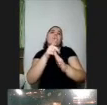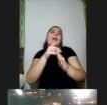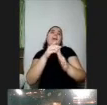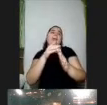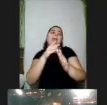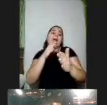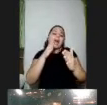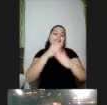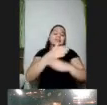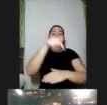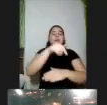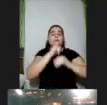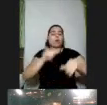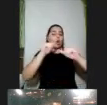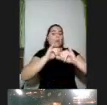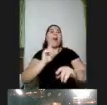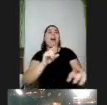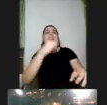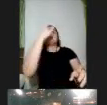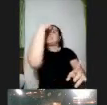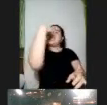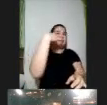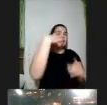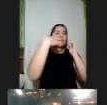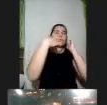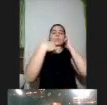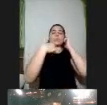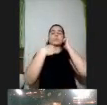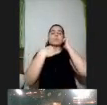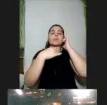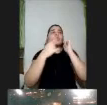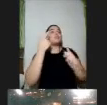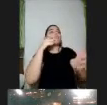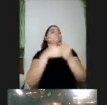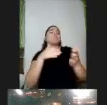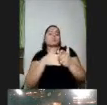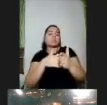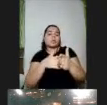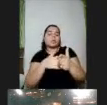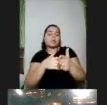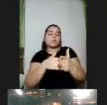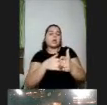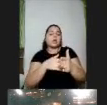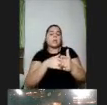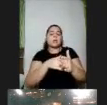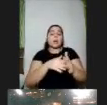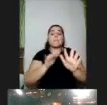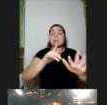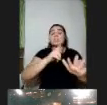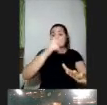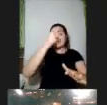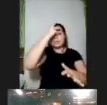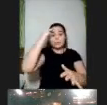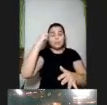cega que não vai ter uma que não vai acessar aquela informação se ela tiver só escrita claro que não mas tem pessoas que também